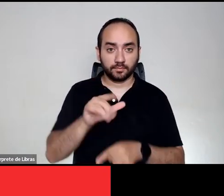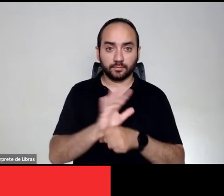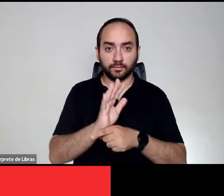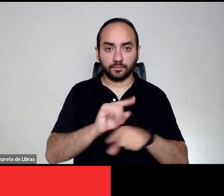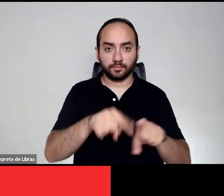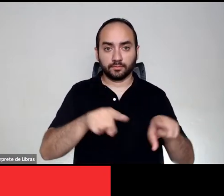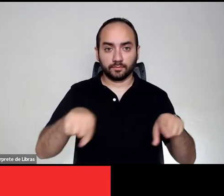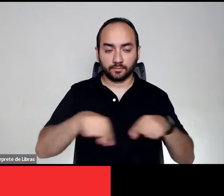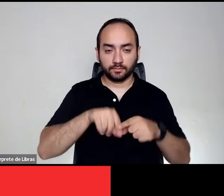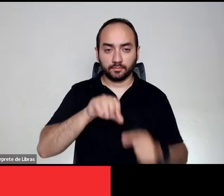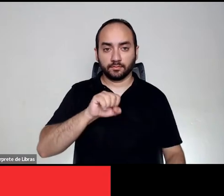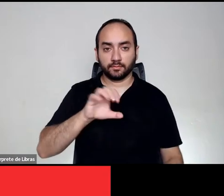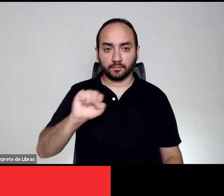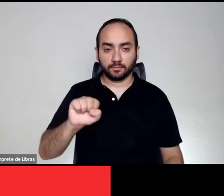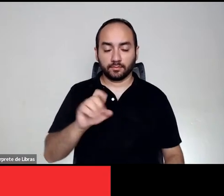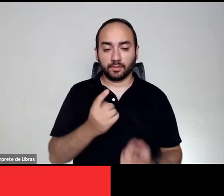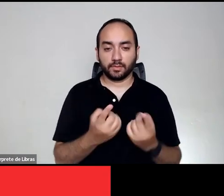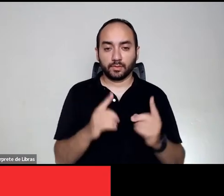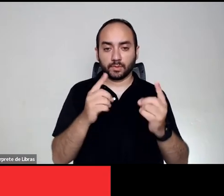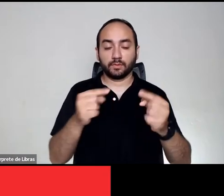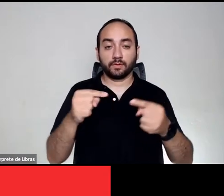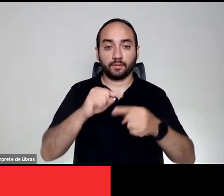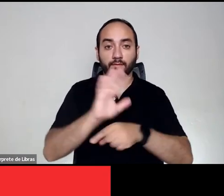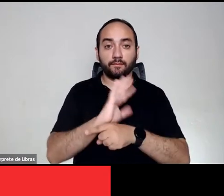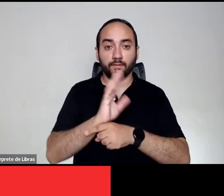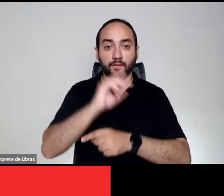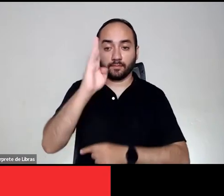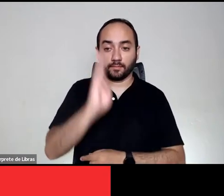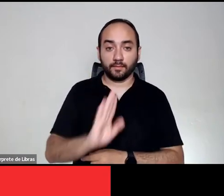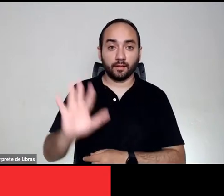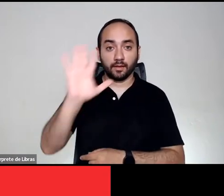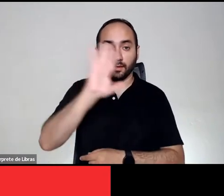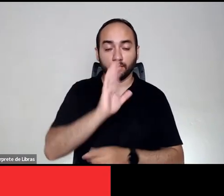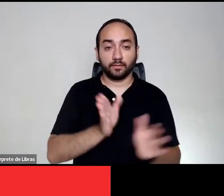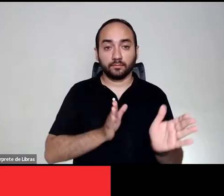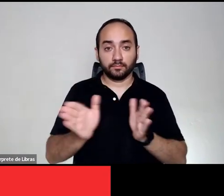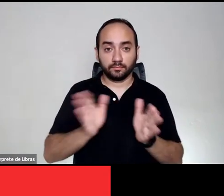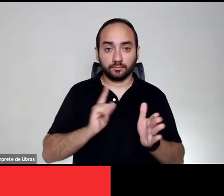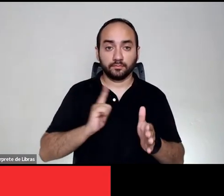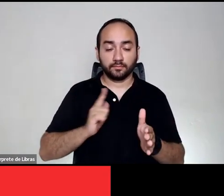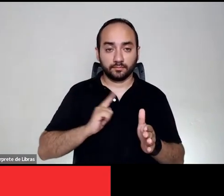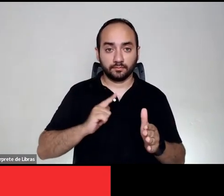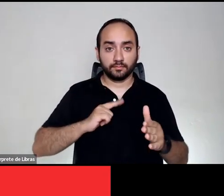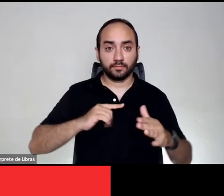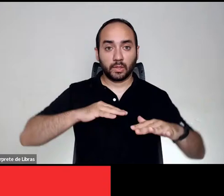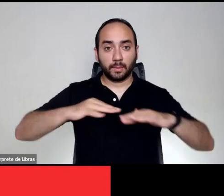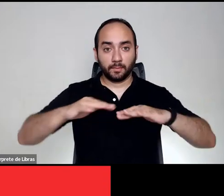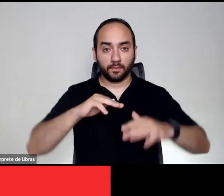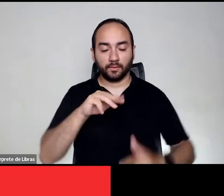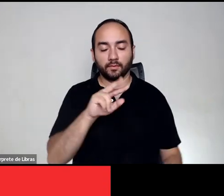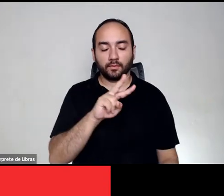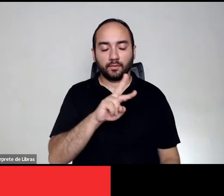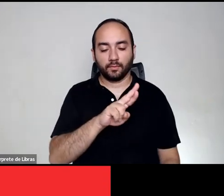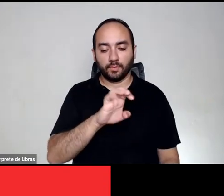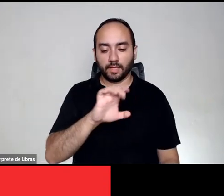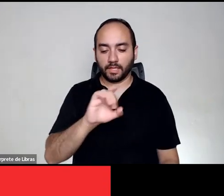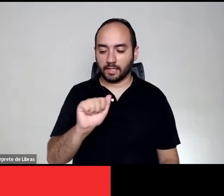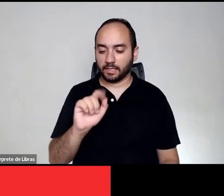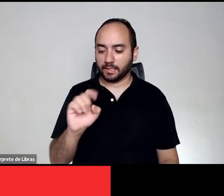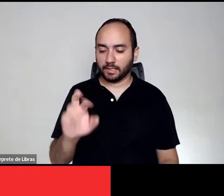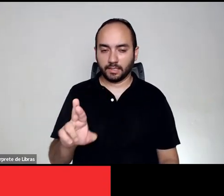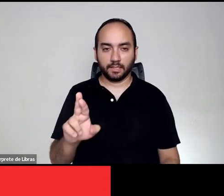Digital disponibiliza filmes nacionais com recursos de acessibilidade pelo Movie Reading. Essa